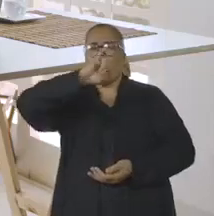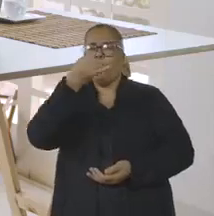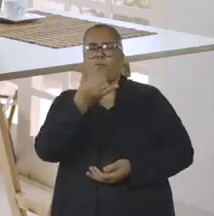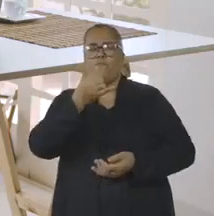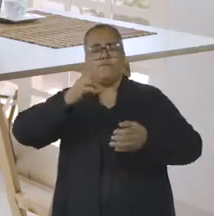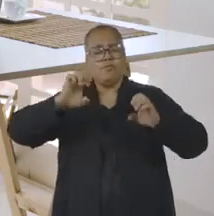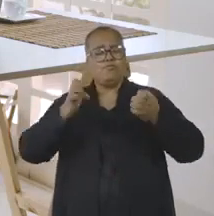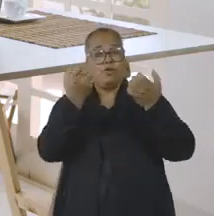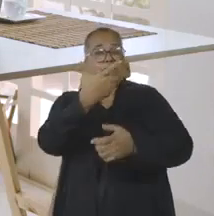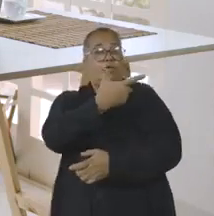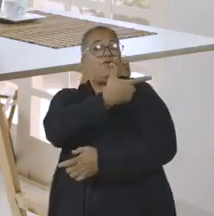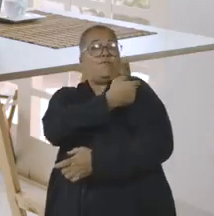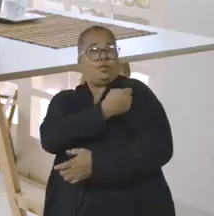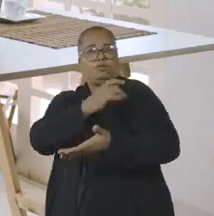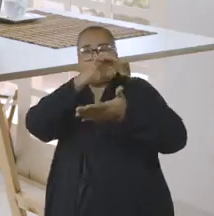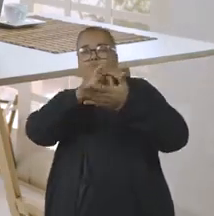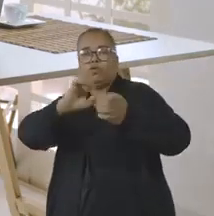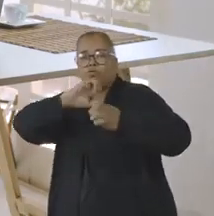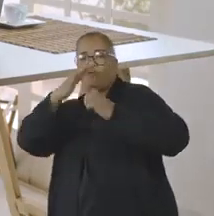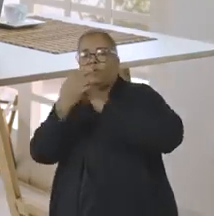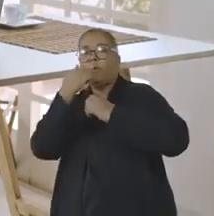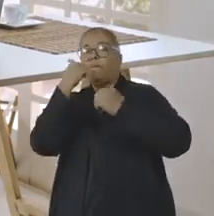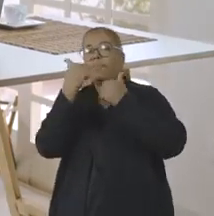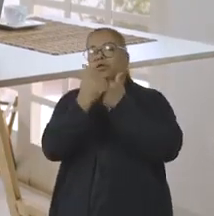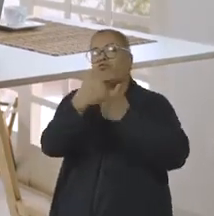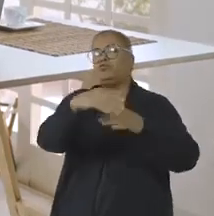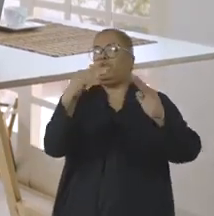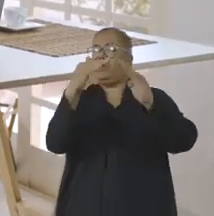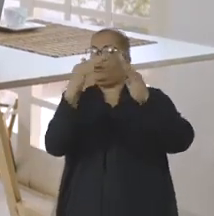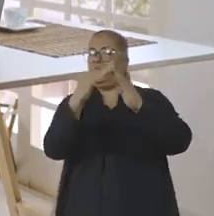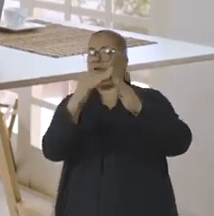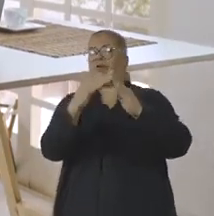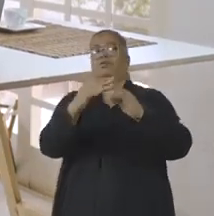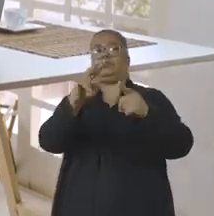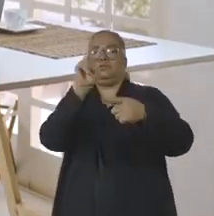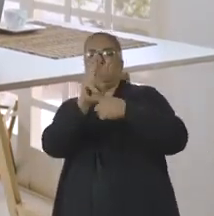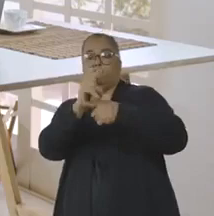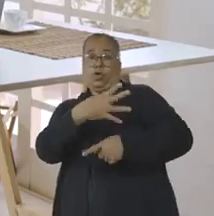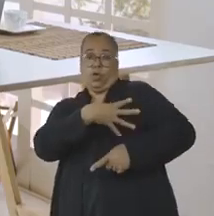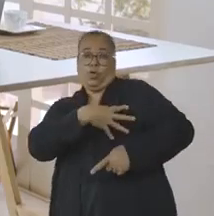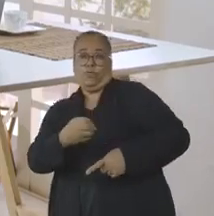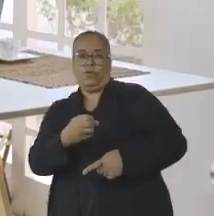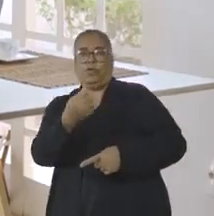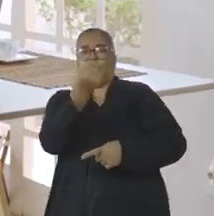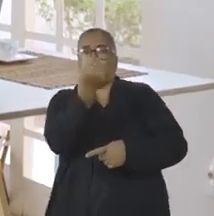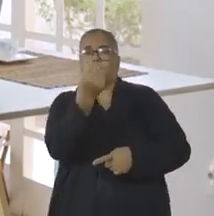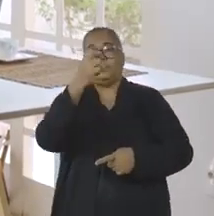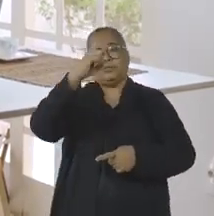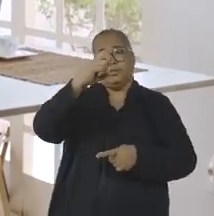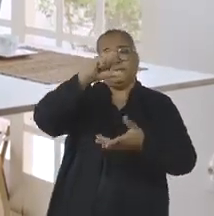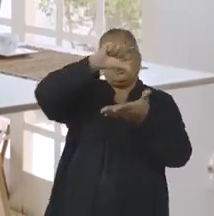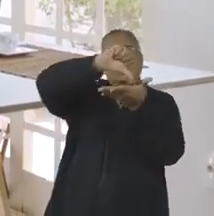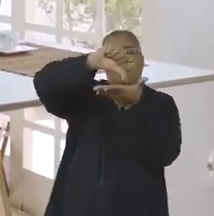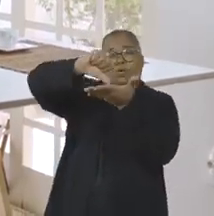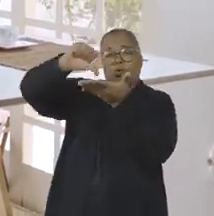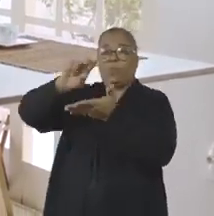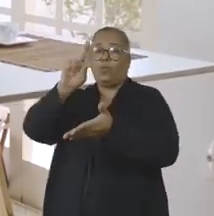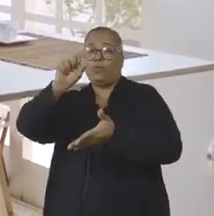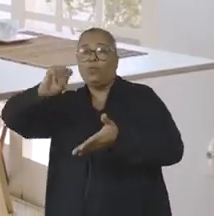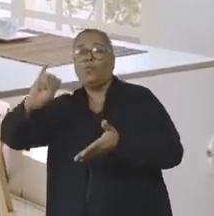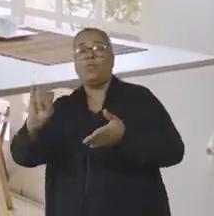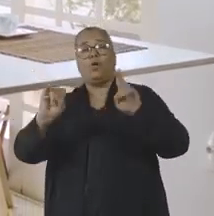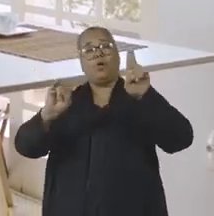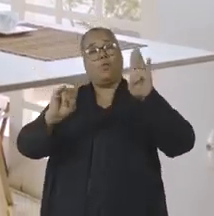Deixou de tomar alguma dose da vacina contra a Covid? Acesse o portal da Prefeitura e verifique se já pode tomar a próxima dose. Não precisa reagendar.